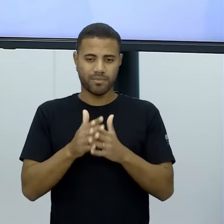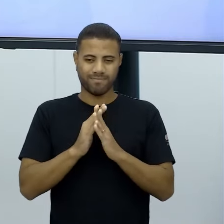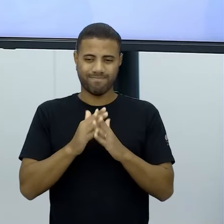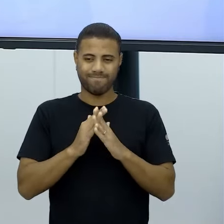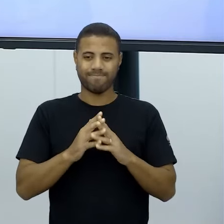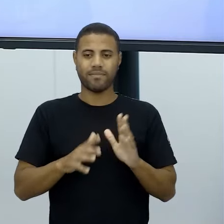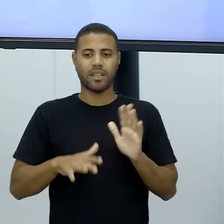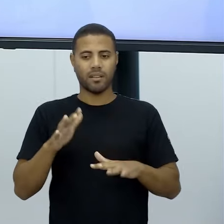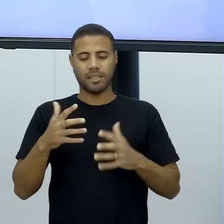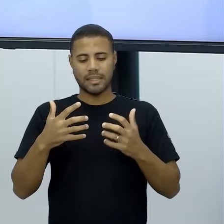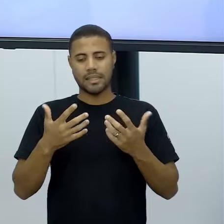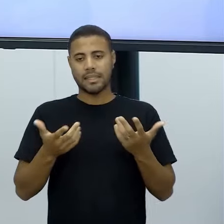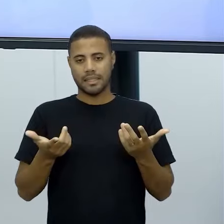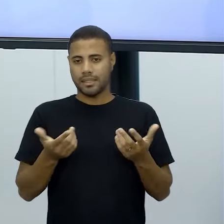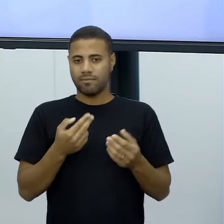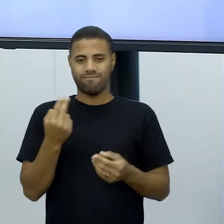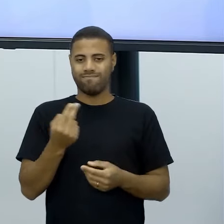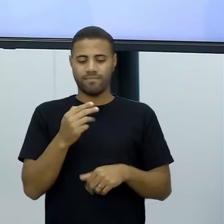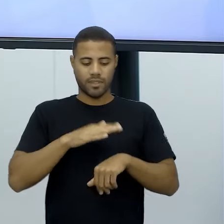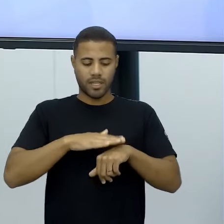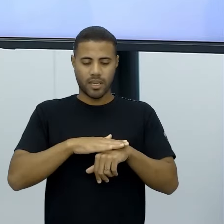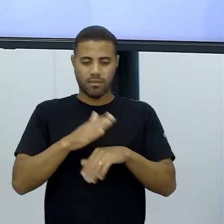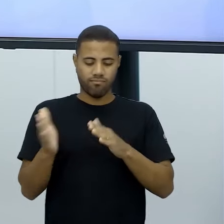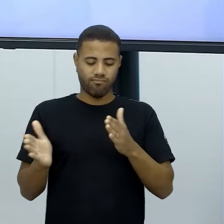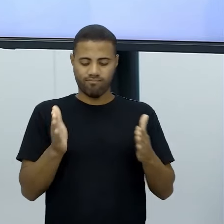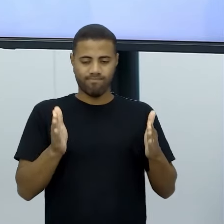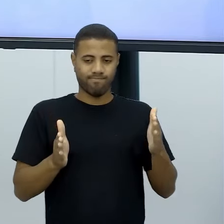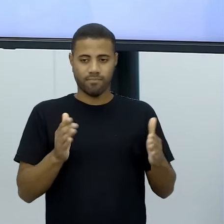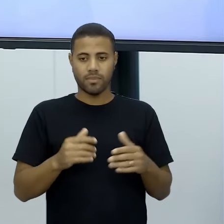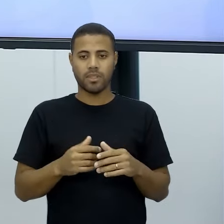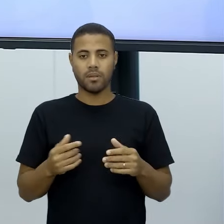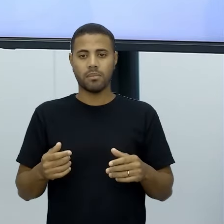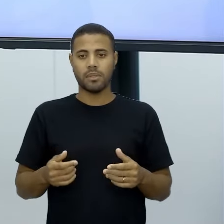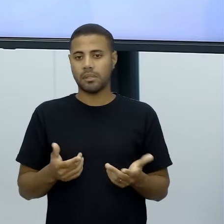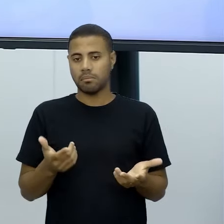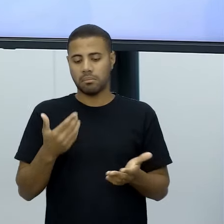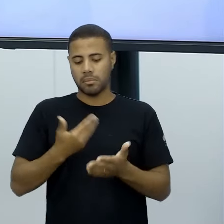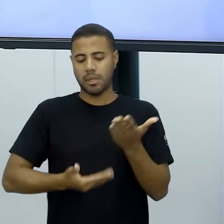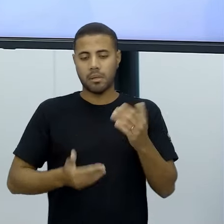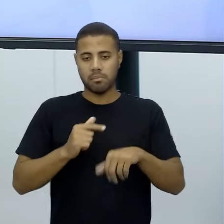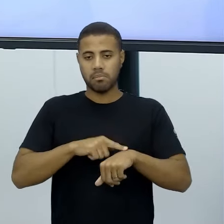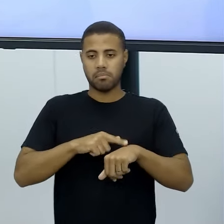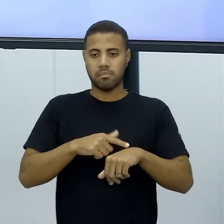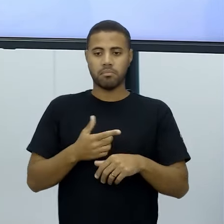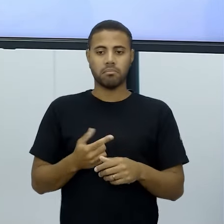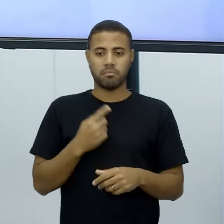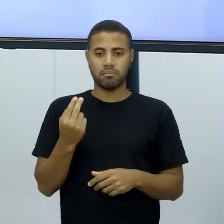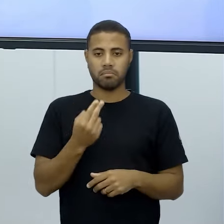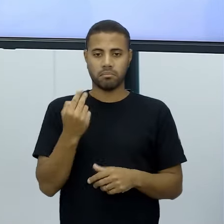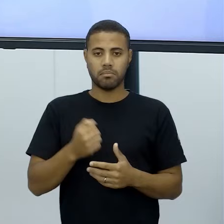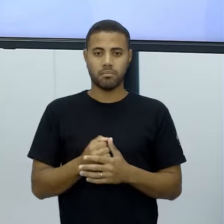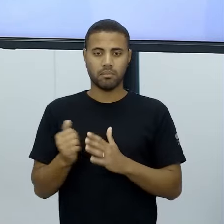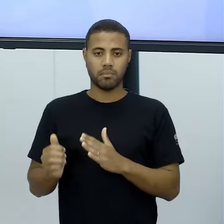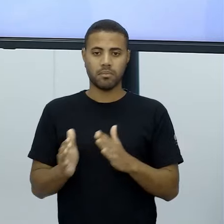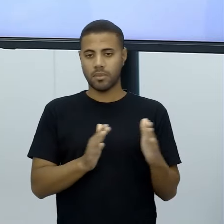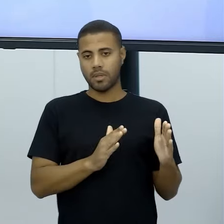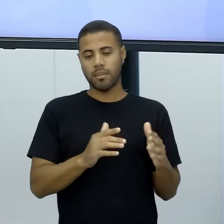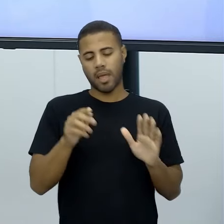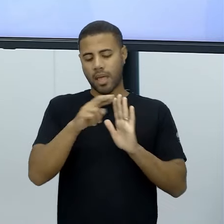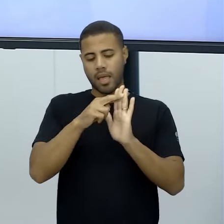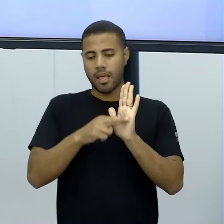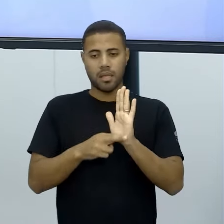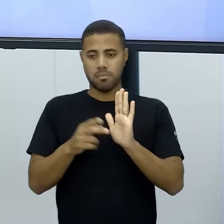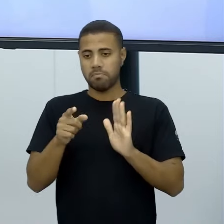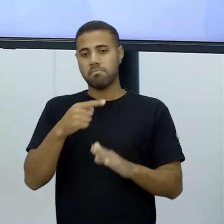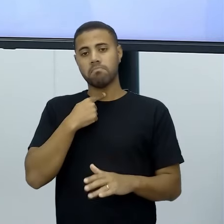demanda muito tempo, demanda muitos gastos. Então, normalmente, né? Mas também não é regra, Se